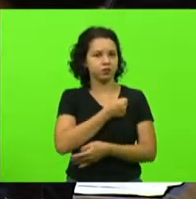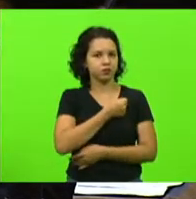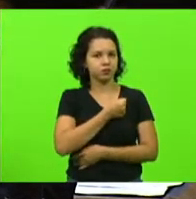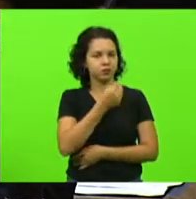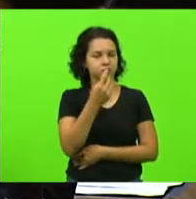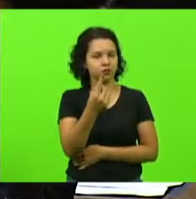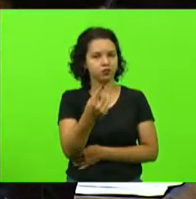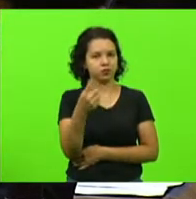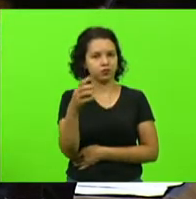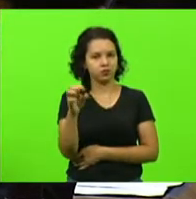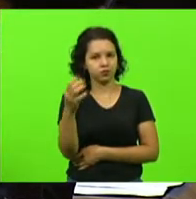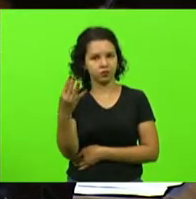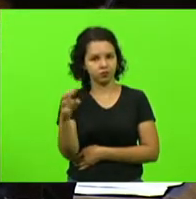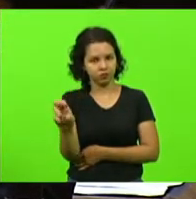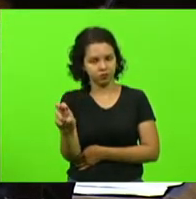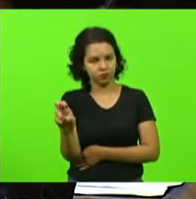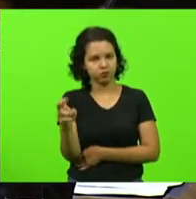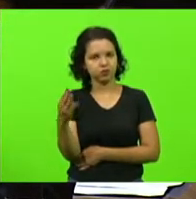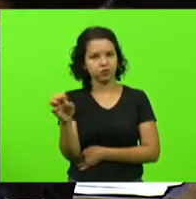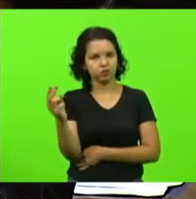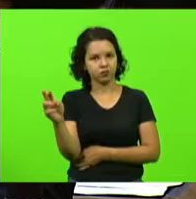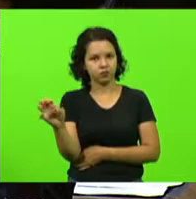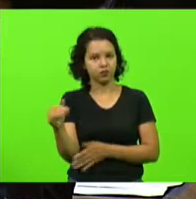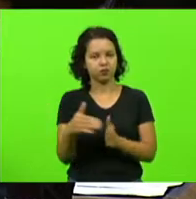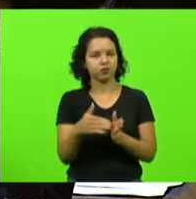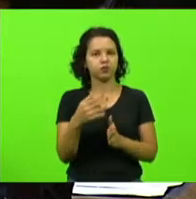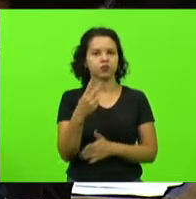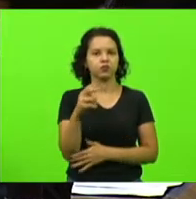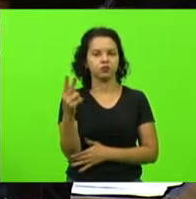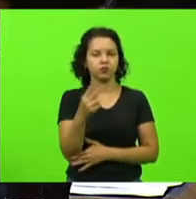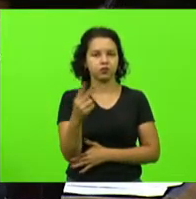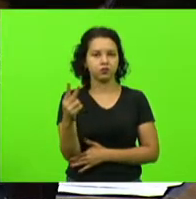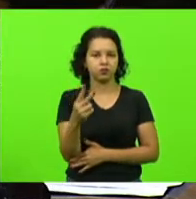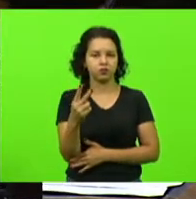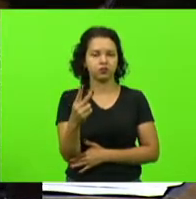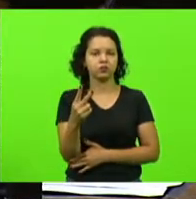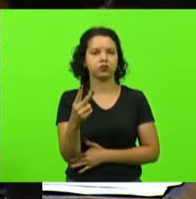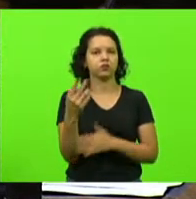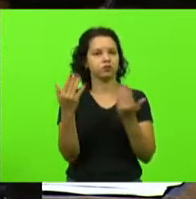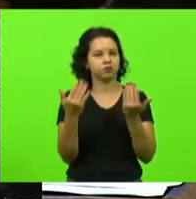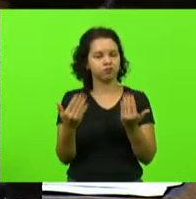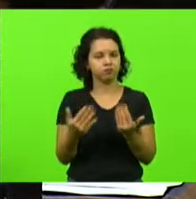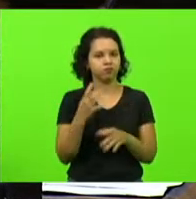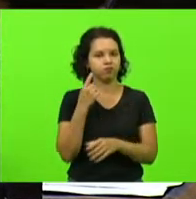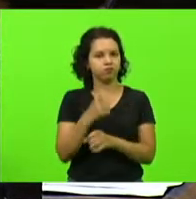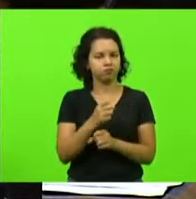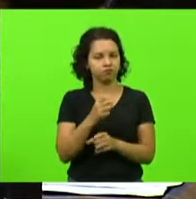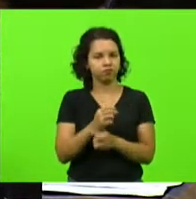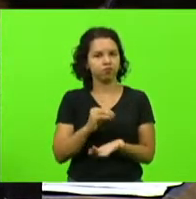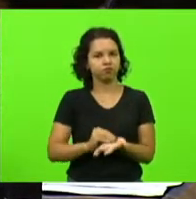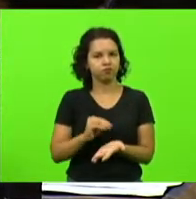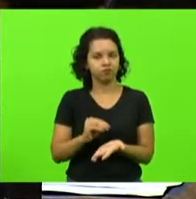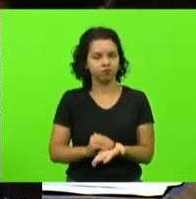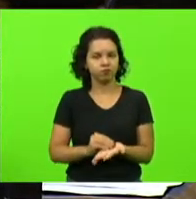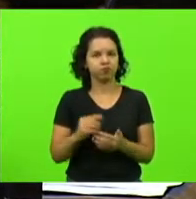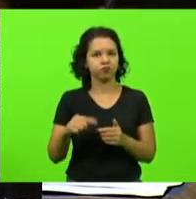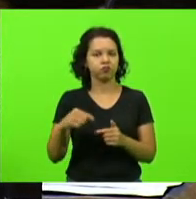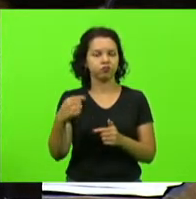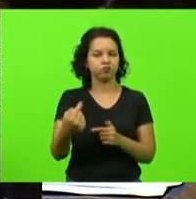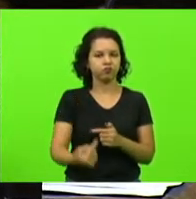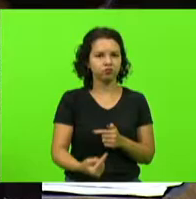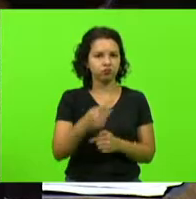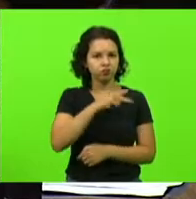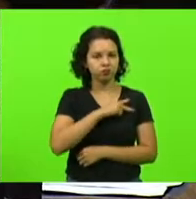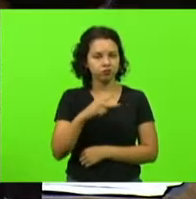a 145, 2022, deixaram de ser apreciadas por falta de quórum. Na sequência, o senhor